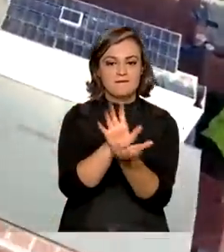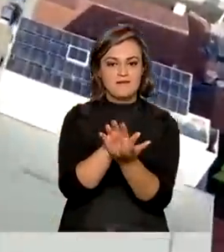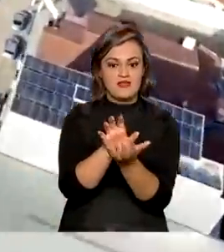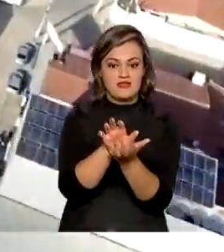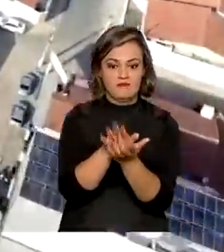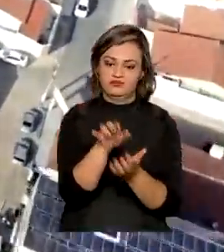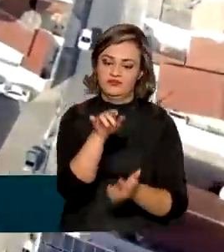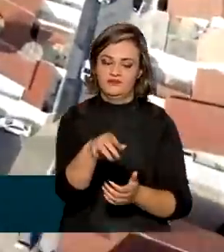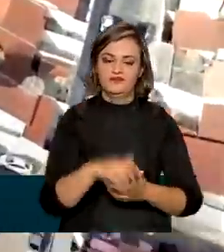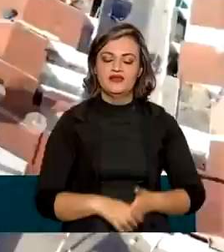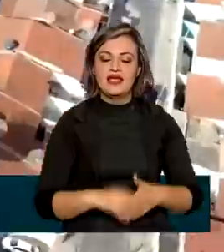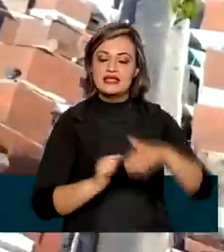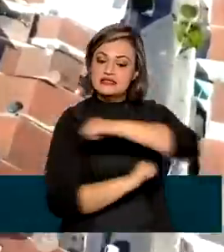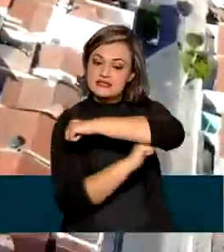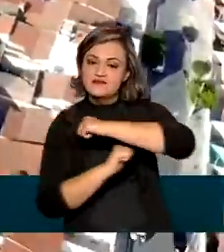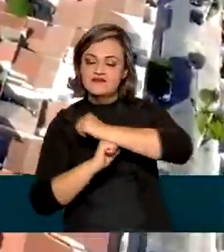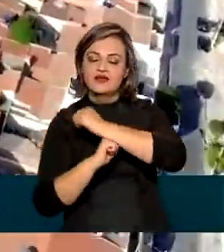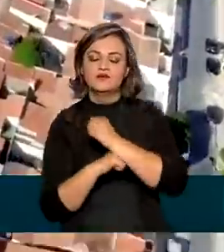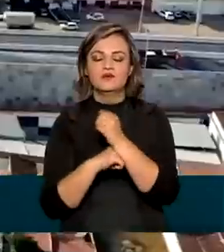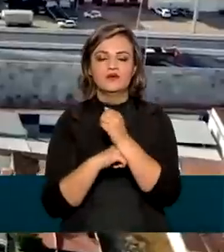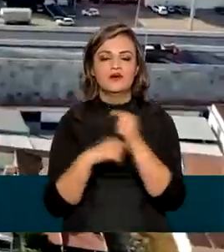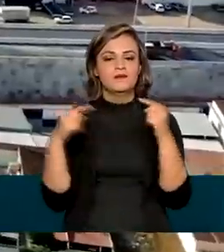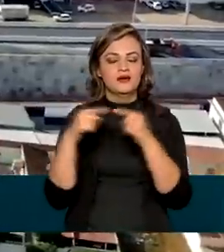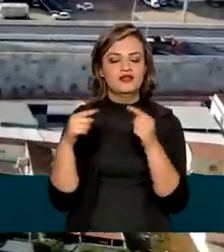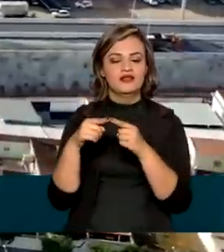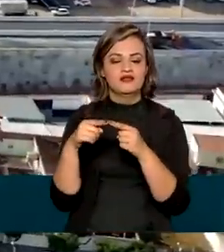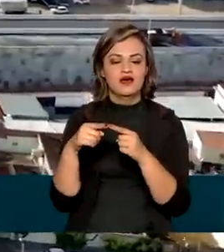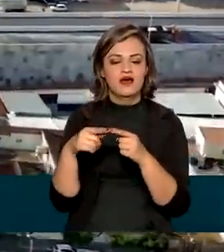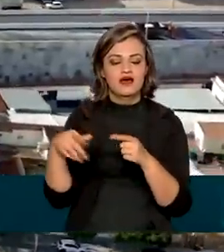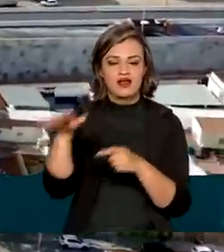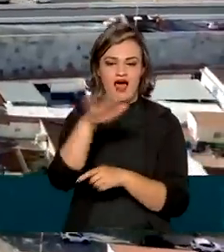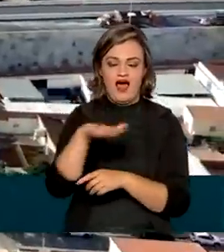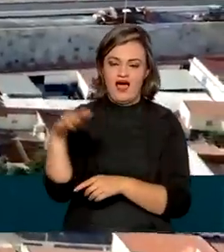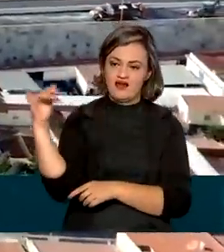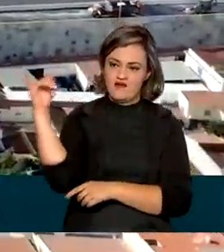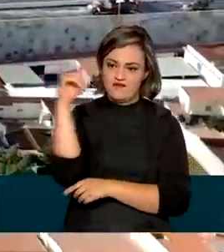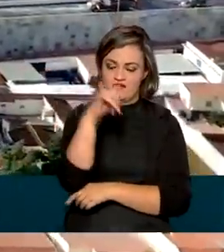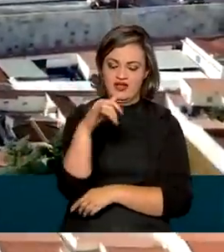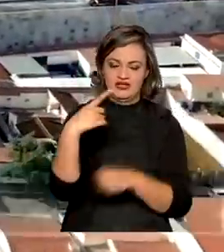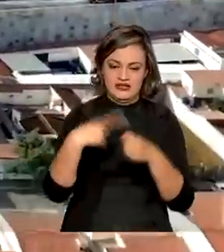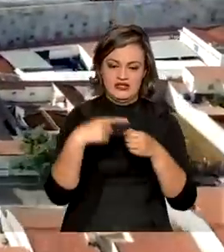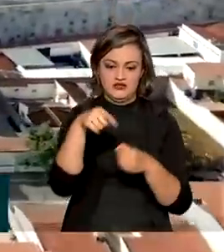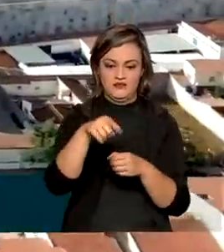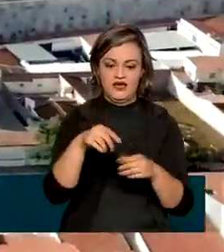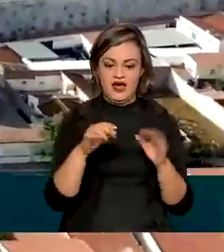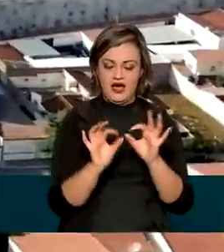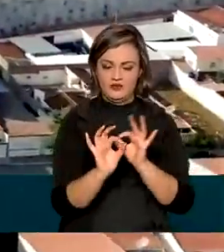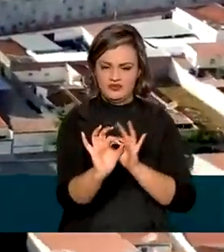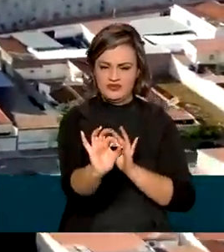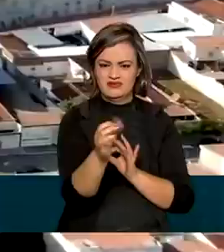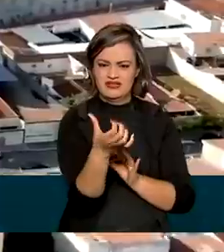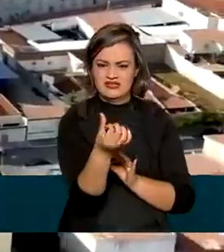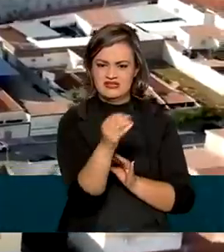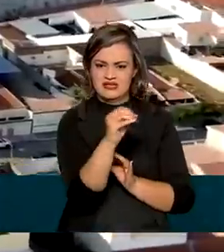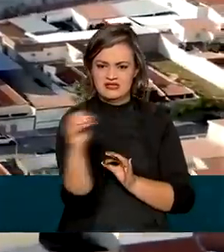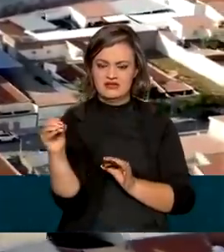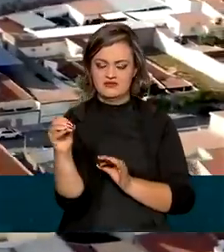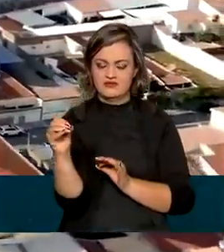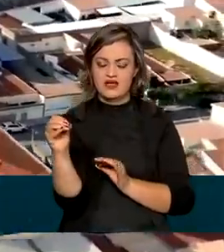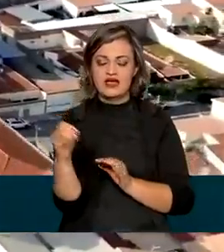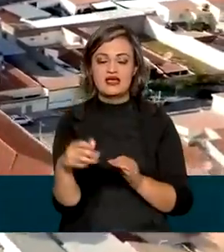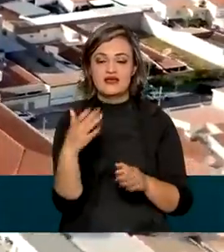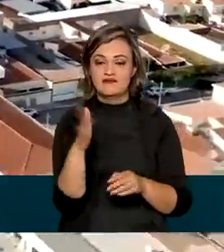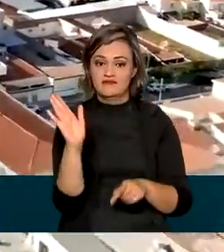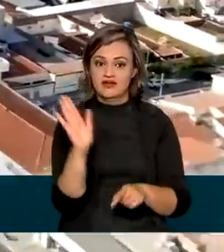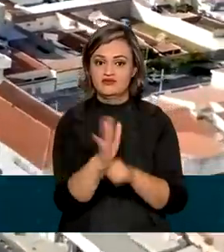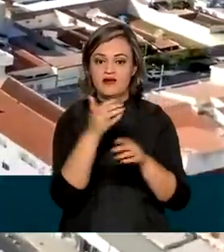Pernambuco. O viaduto faz parte do complexo viário do município. A obra tem 600 metros de extensão e vai desafogar o